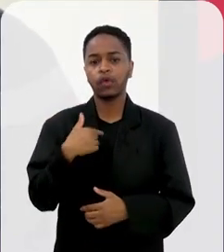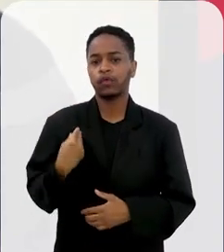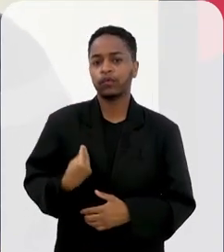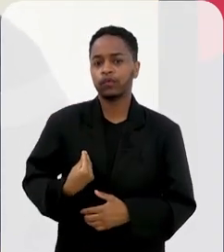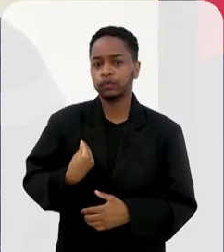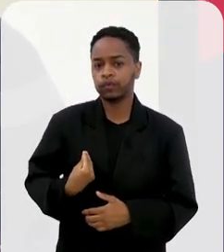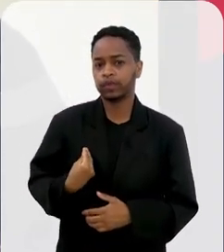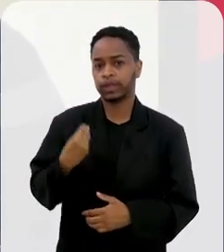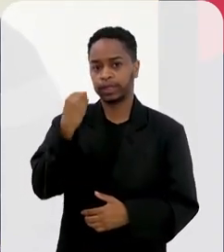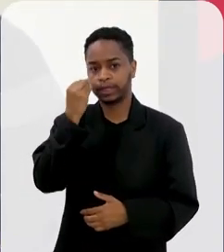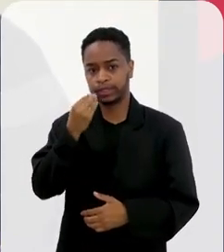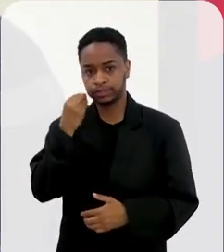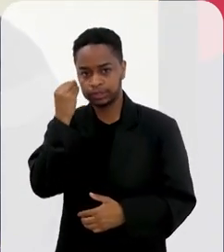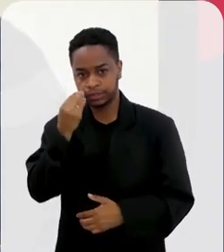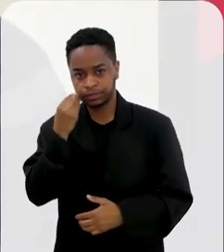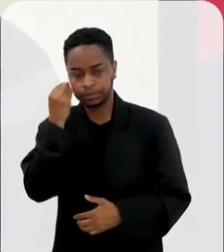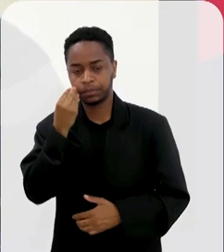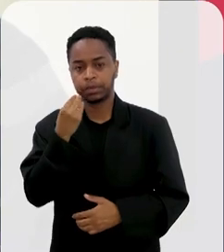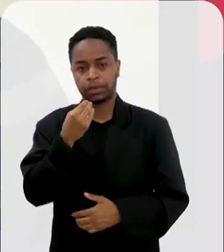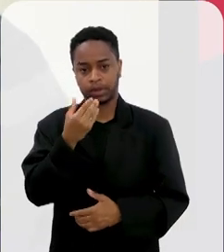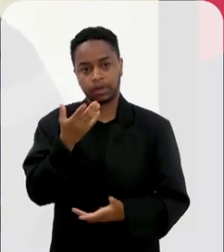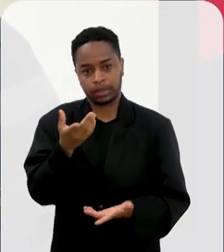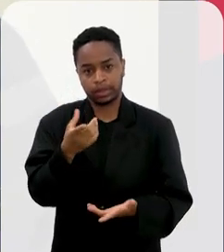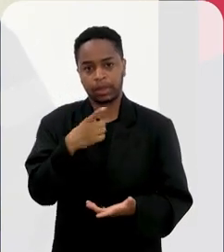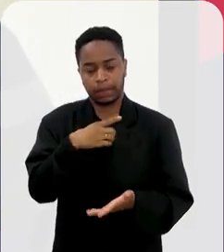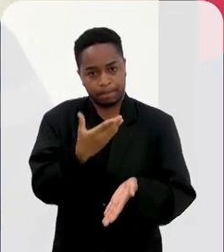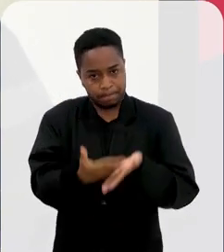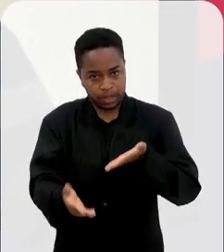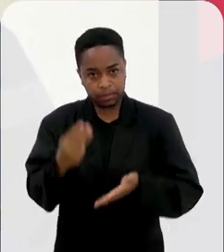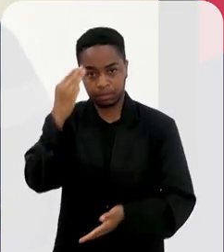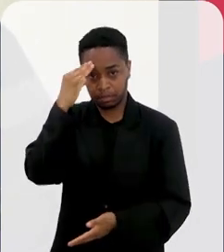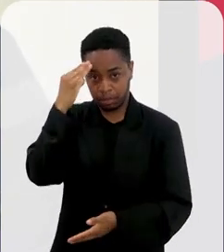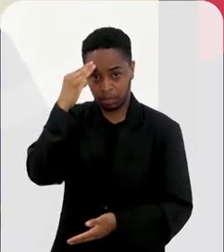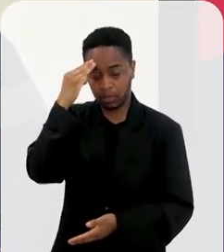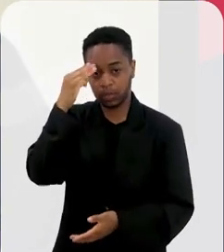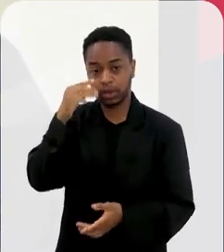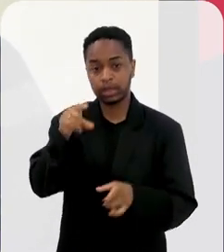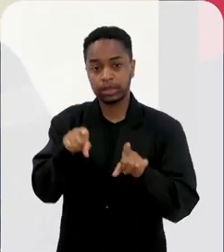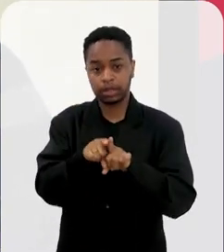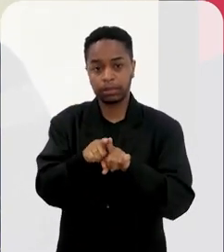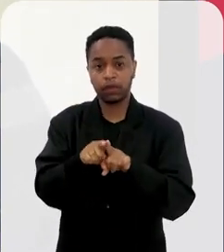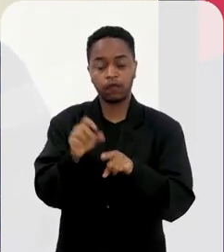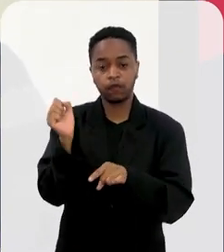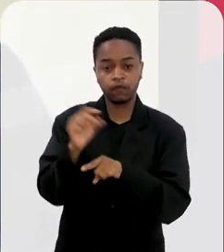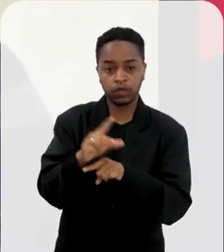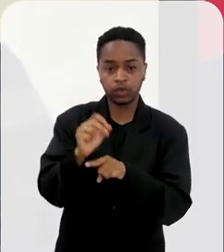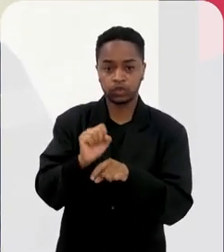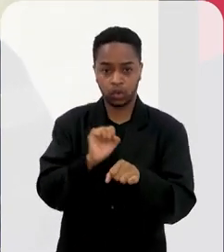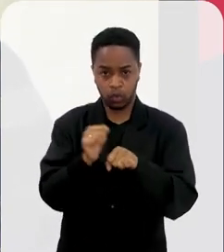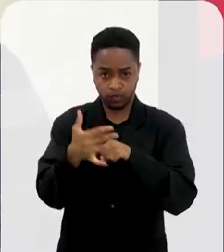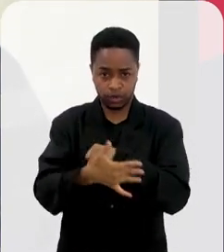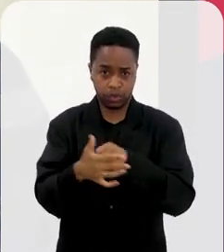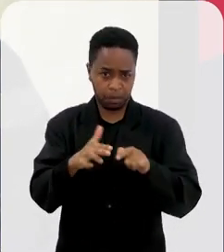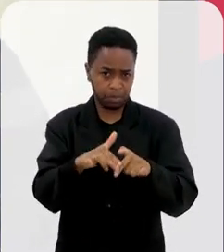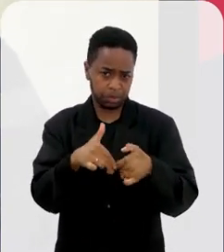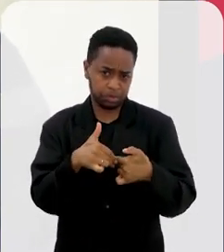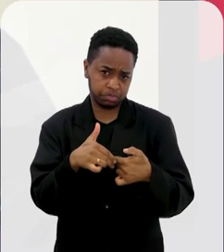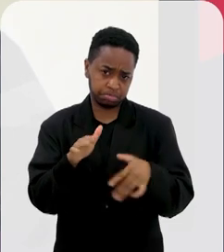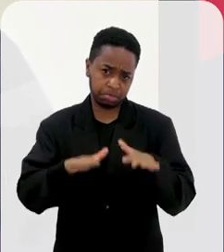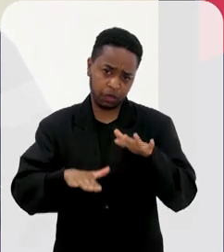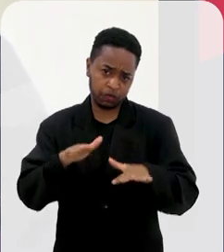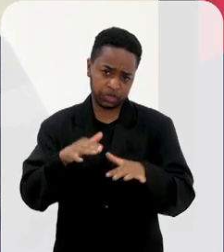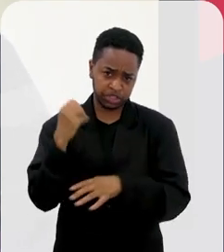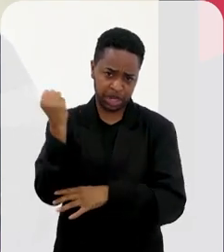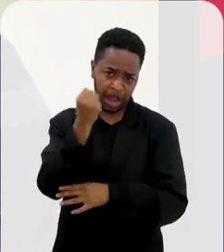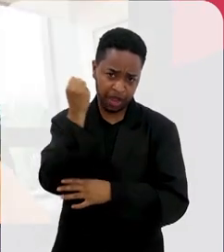de eu ter passado por essa questão, que já causa a questão da memória, mas o vírus da Covid, por isso ela pode